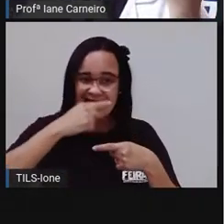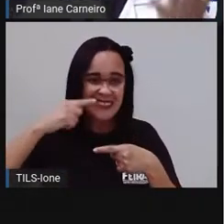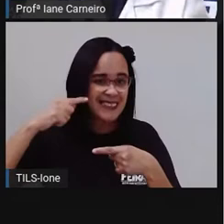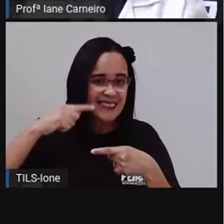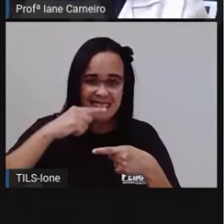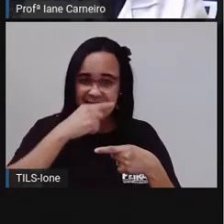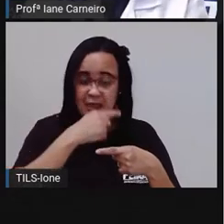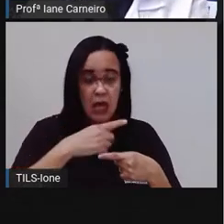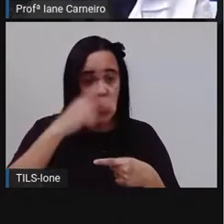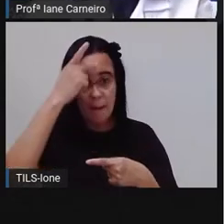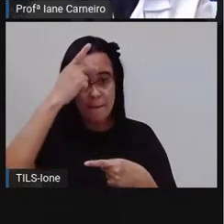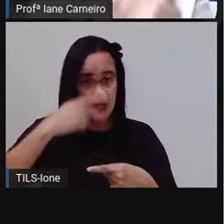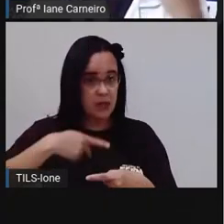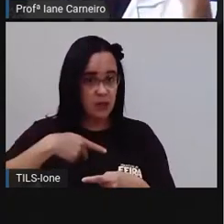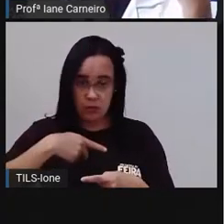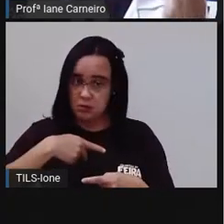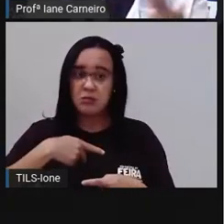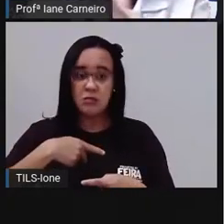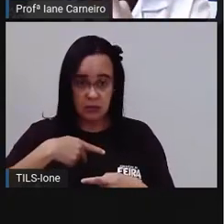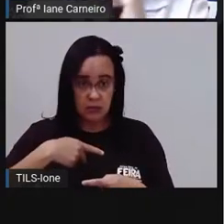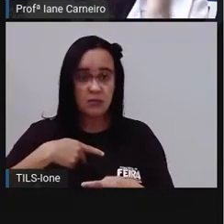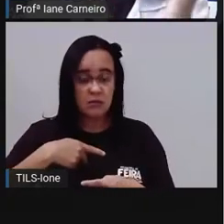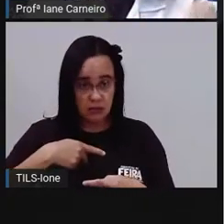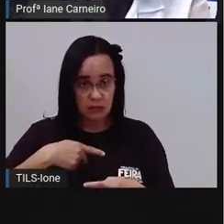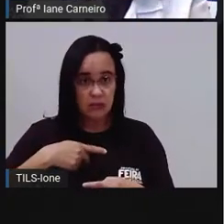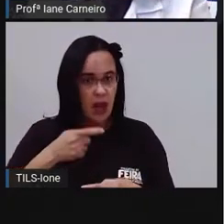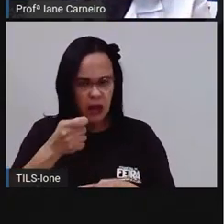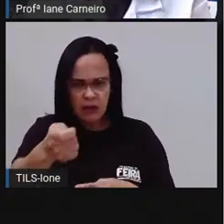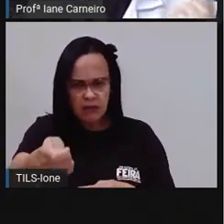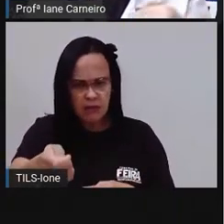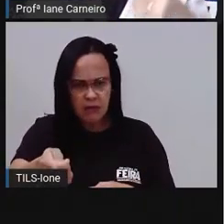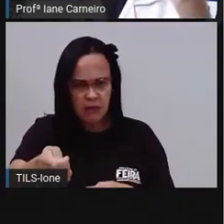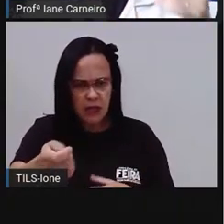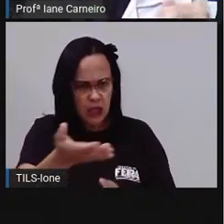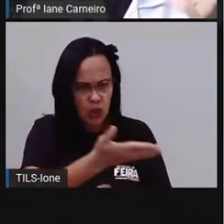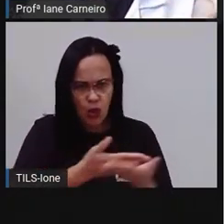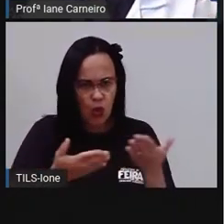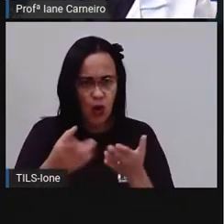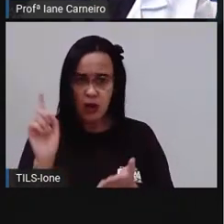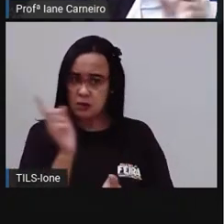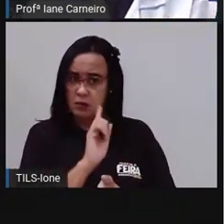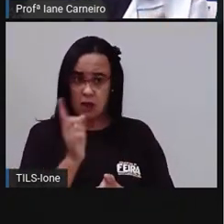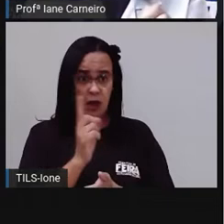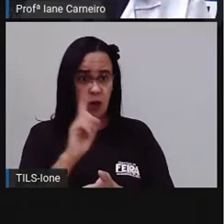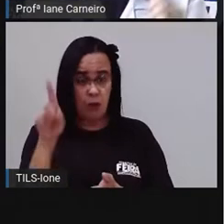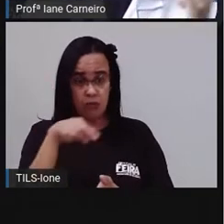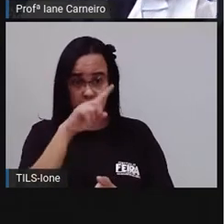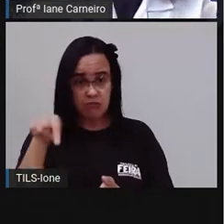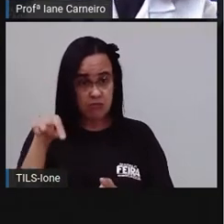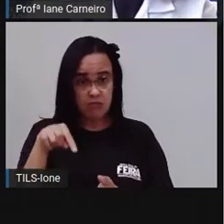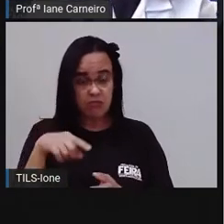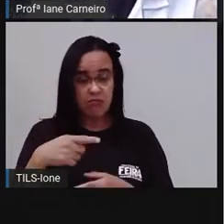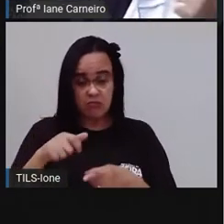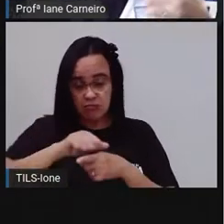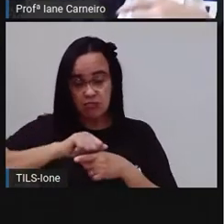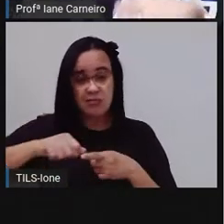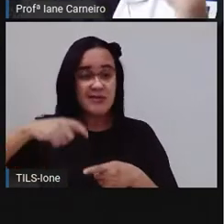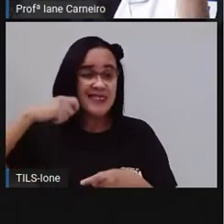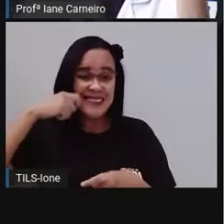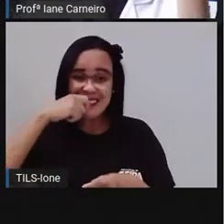Se você estiver levando para a escola, também outra criança não pode usar com você. E observar sempre a sua escova.